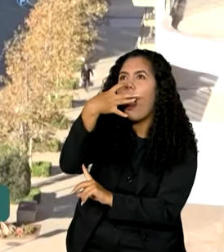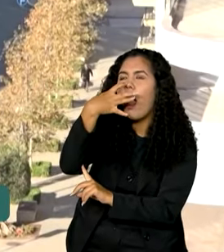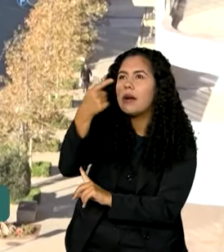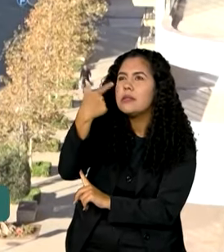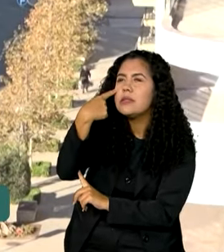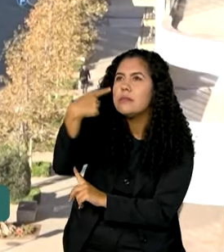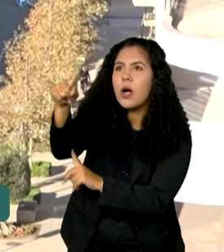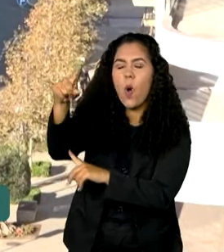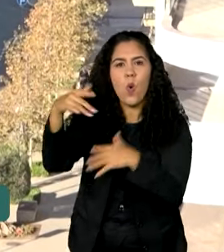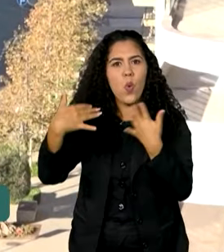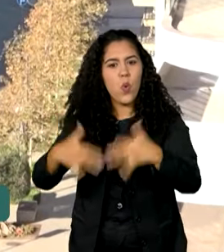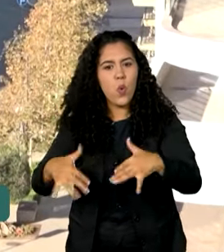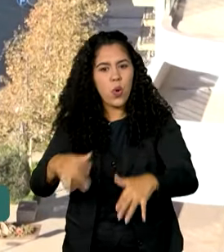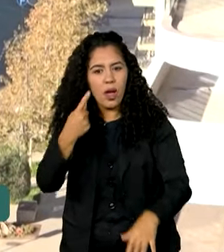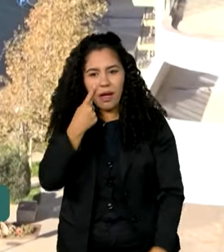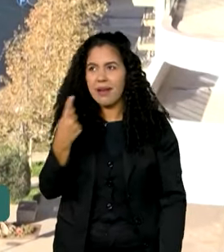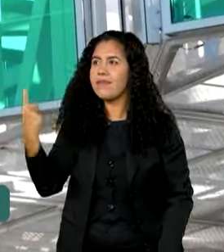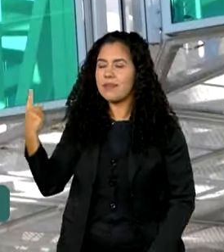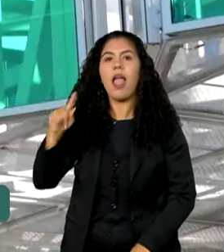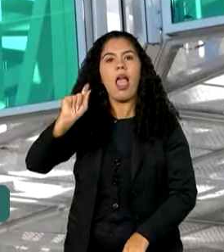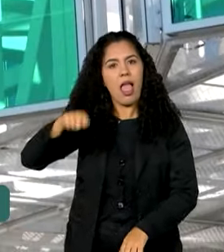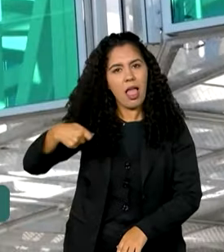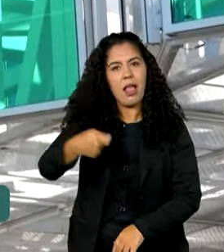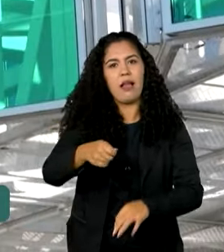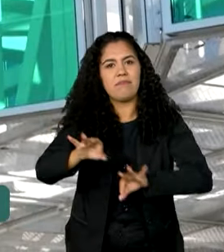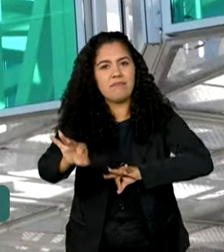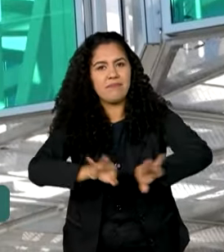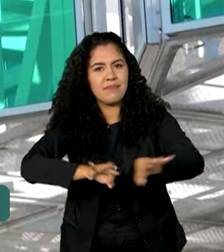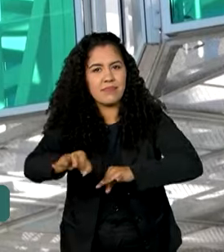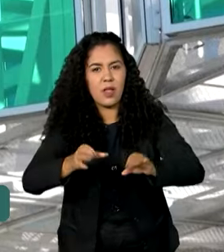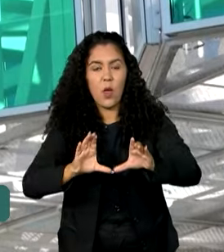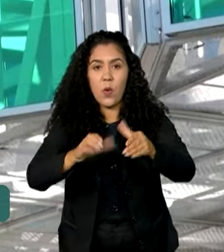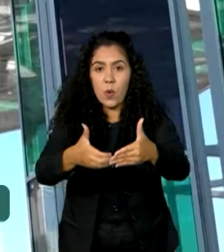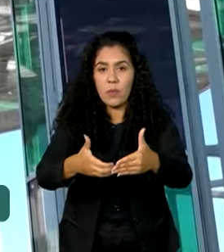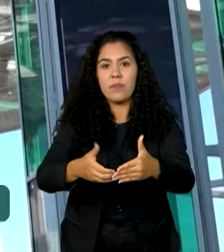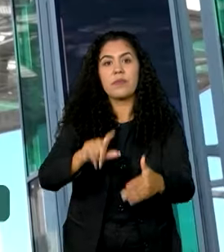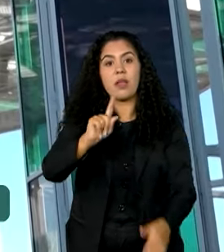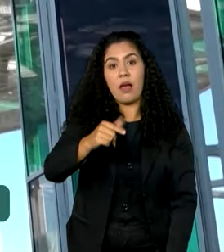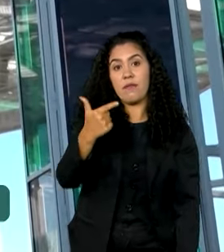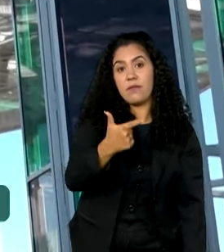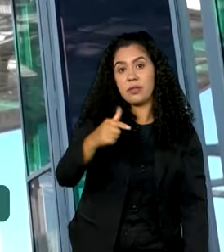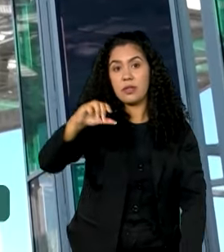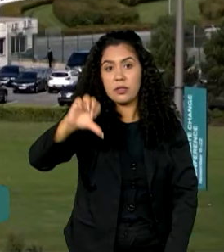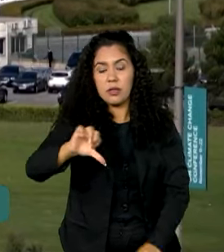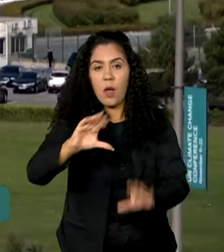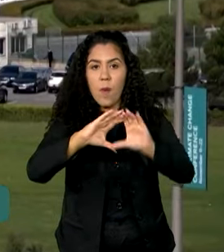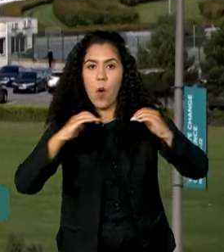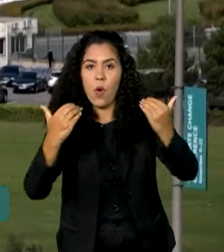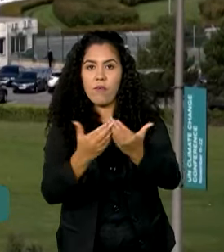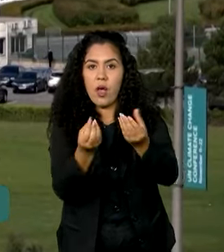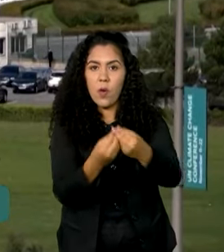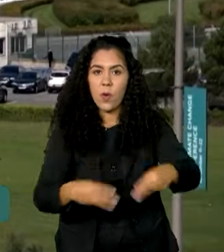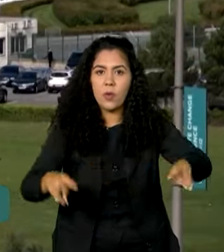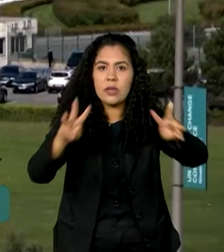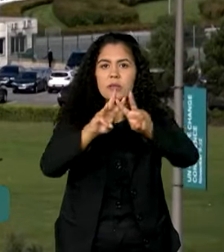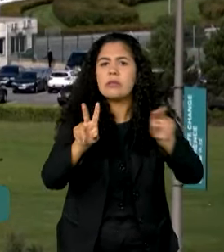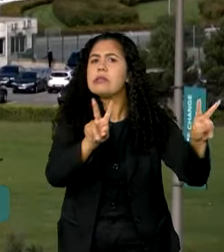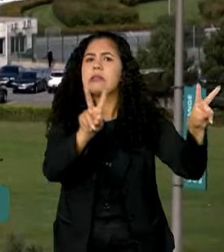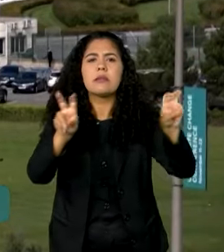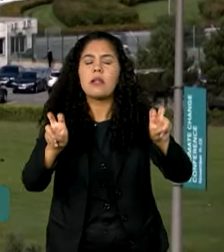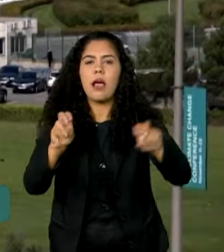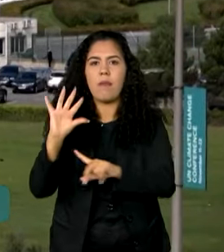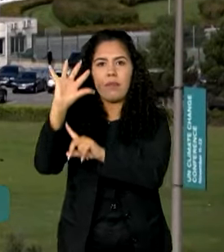É nesse cenário que será realizada a 29ª Conferência das Nações Unidas sobre Mudanças